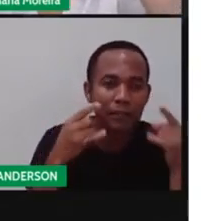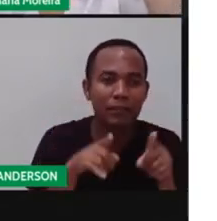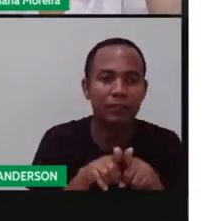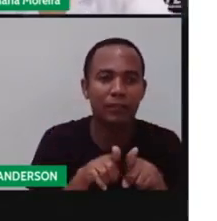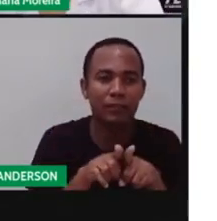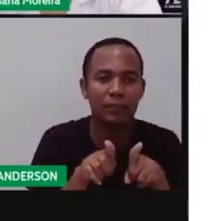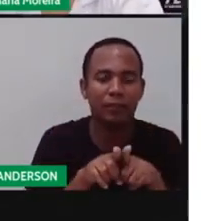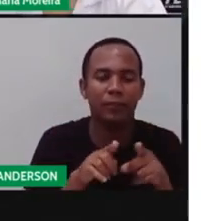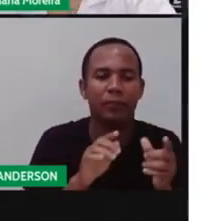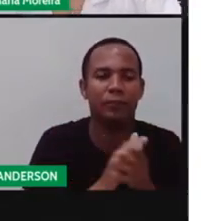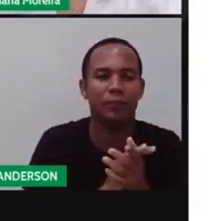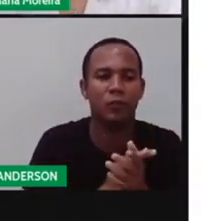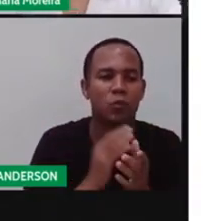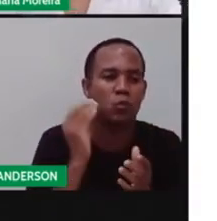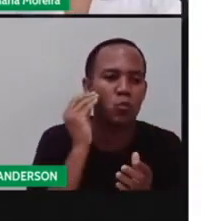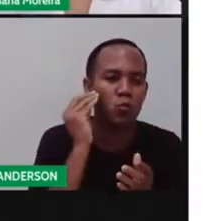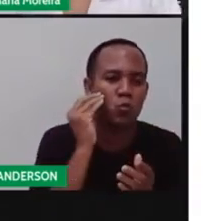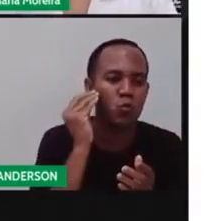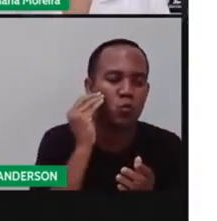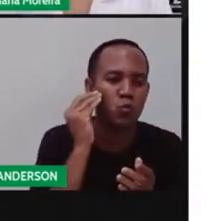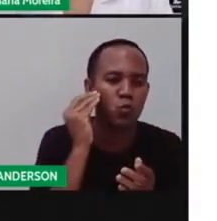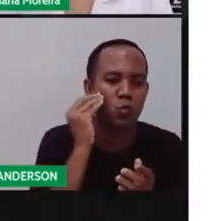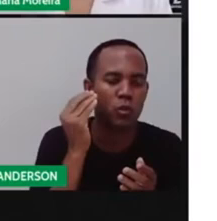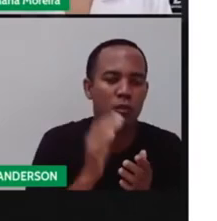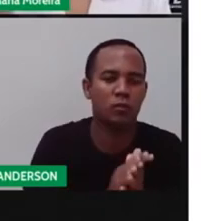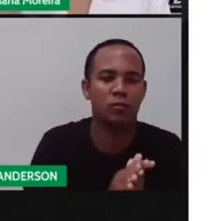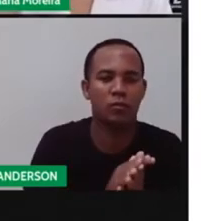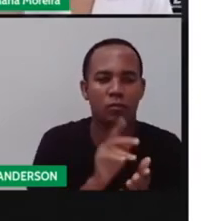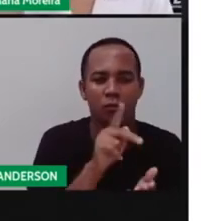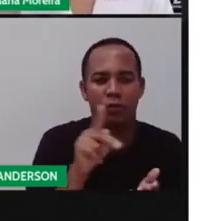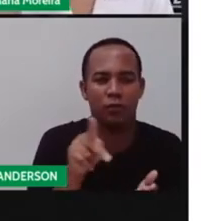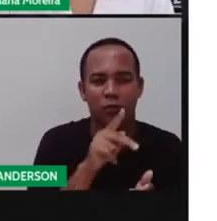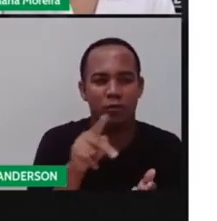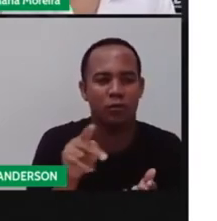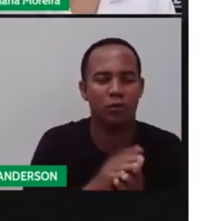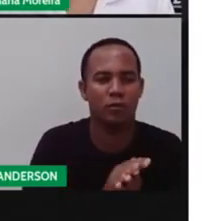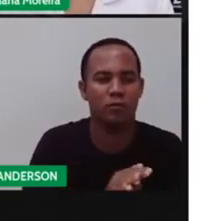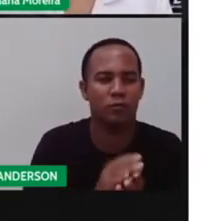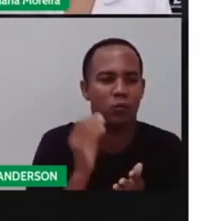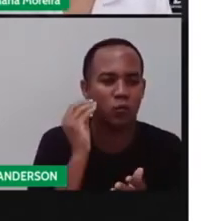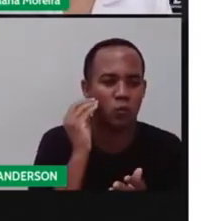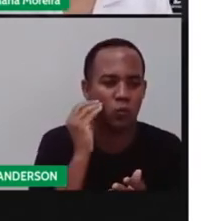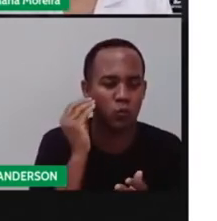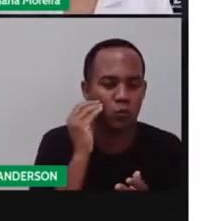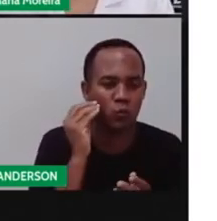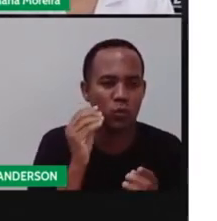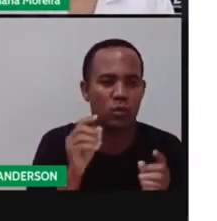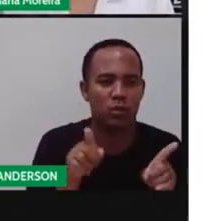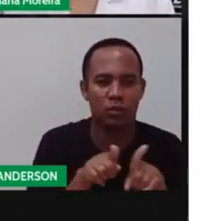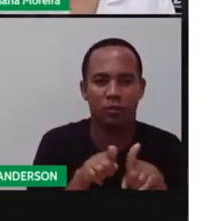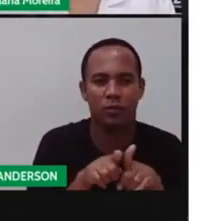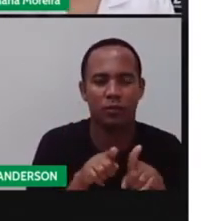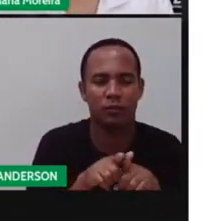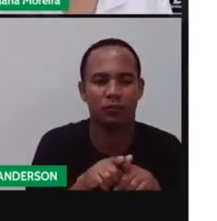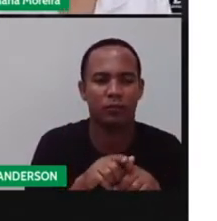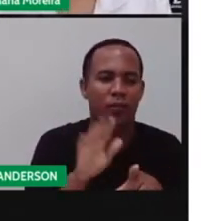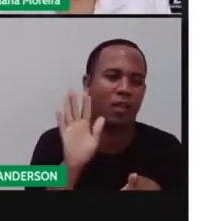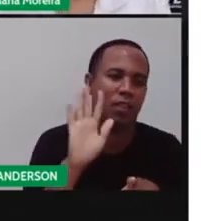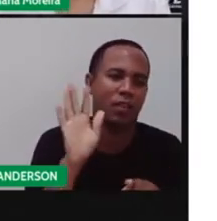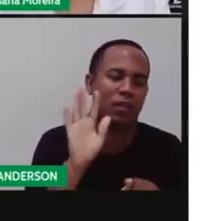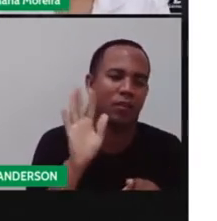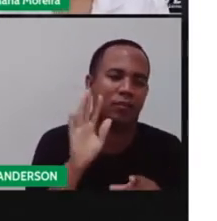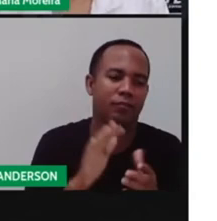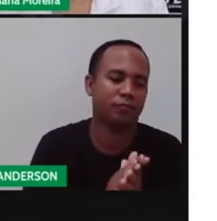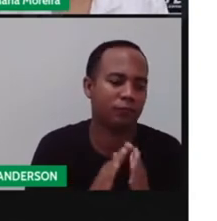Usem máscara. Um beijo muito grande pro Maria, né? Um beijo de Anderson. E até a nossa